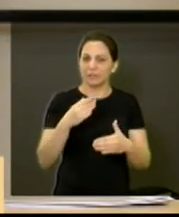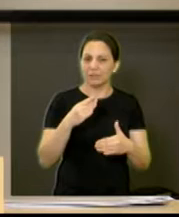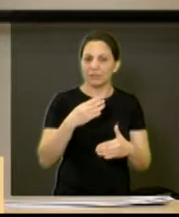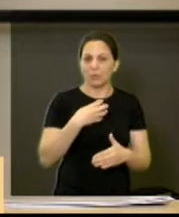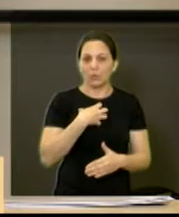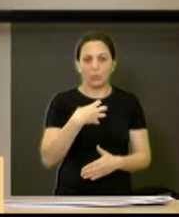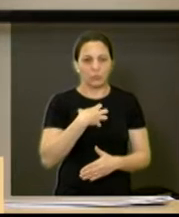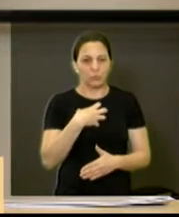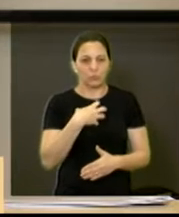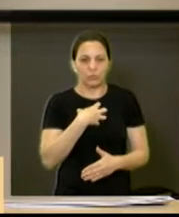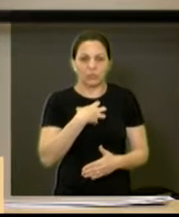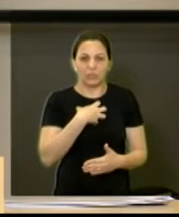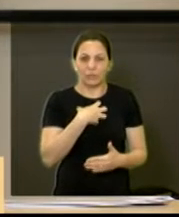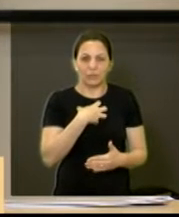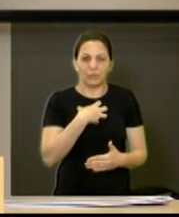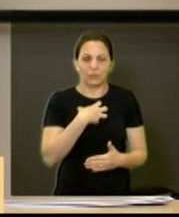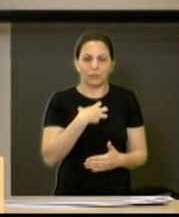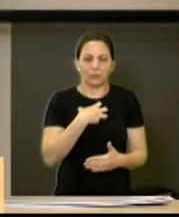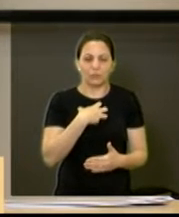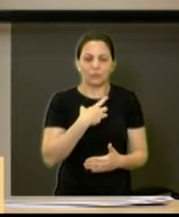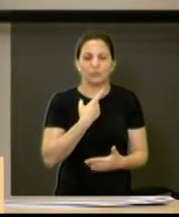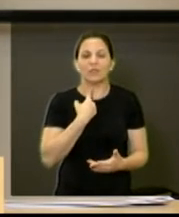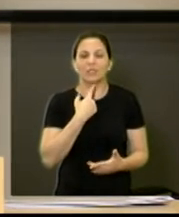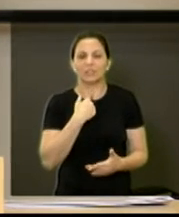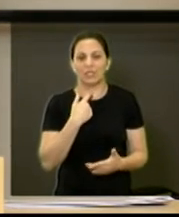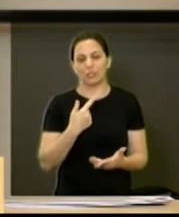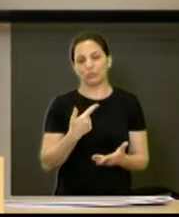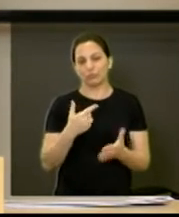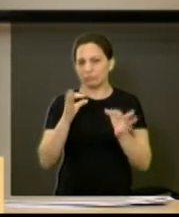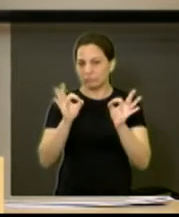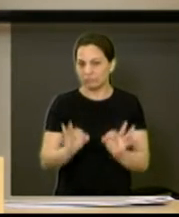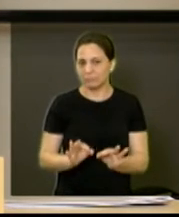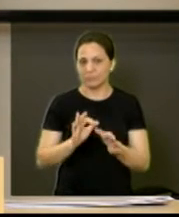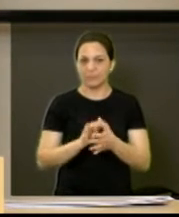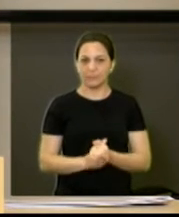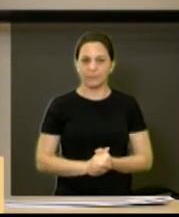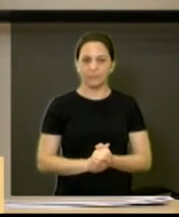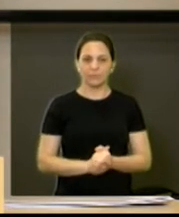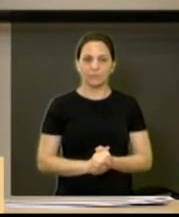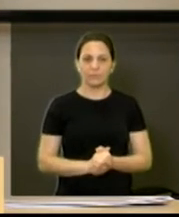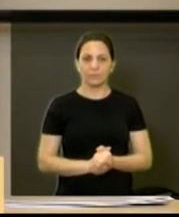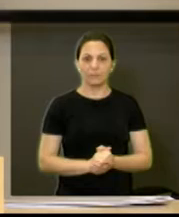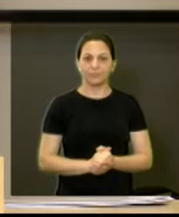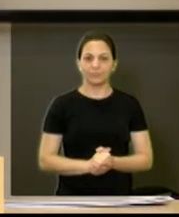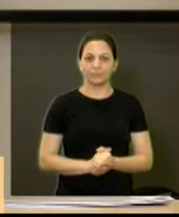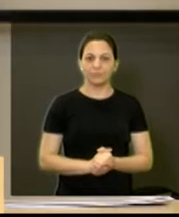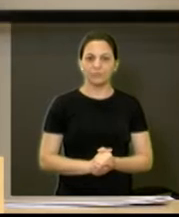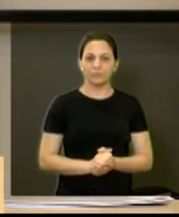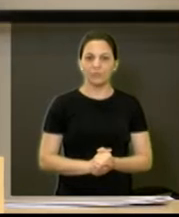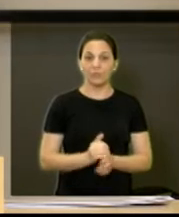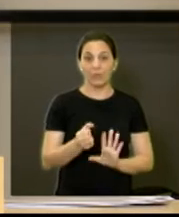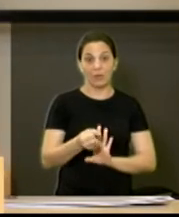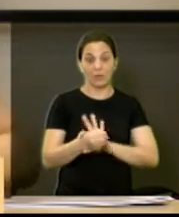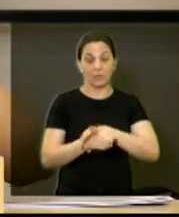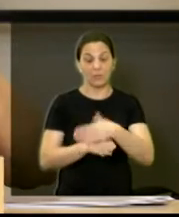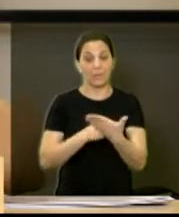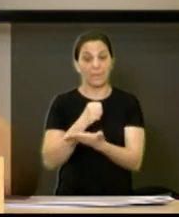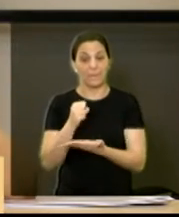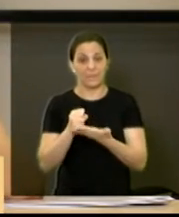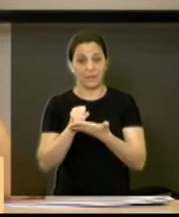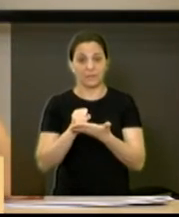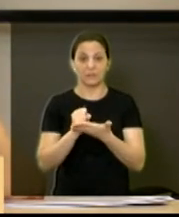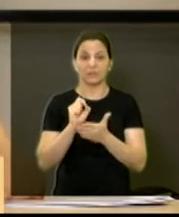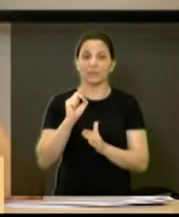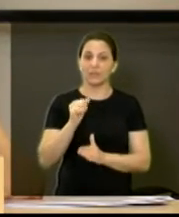forma como todos gostariam que fosse executado. Isso na proteção básica. Mesmo